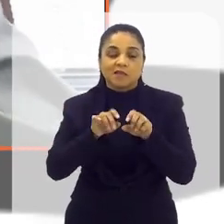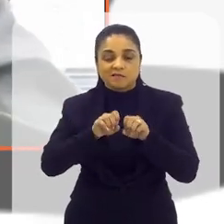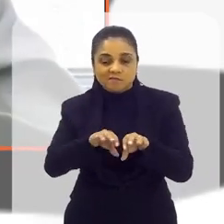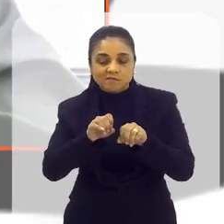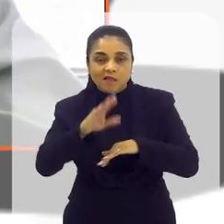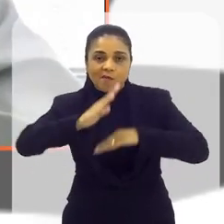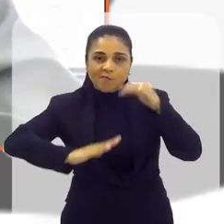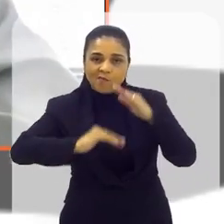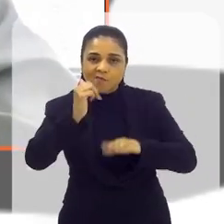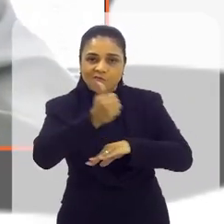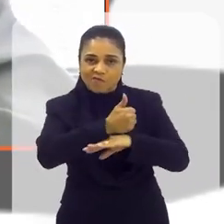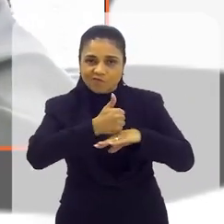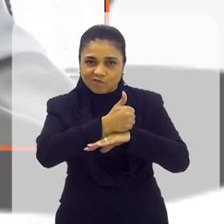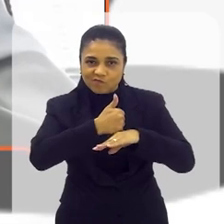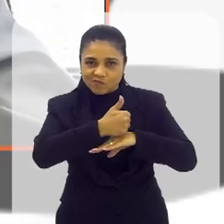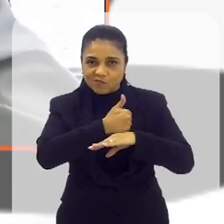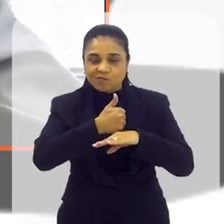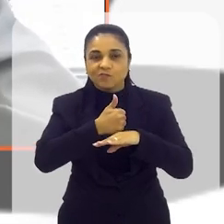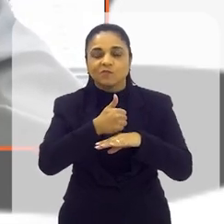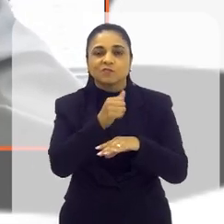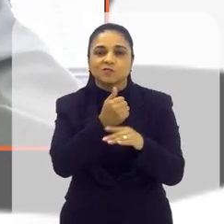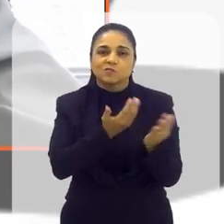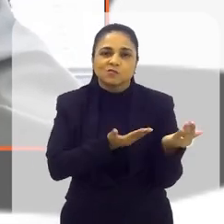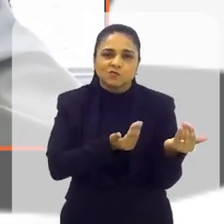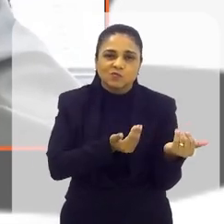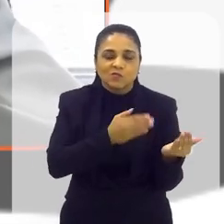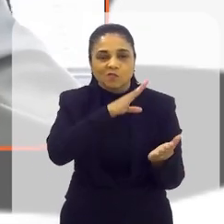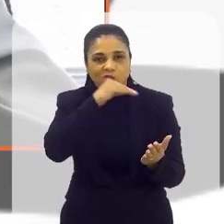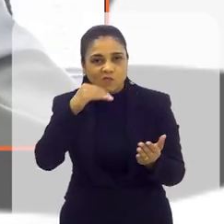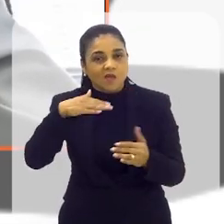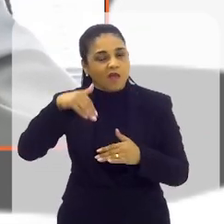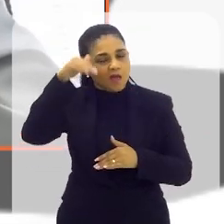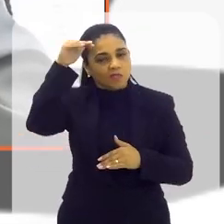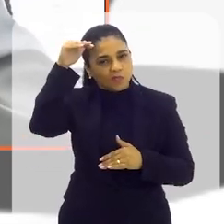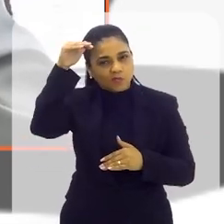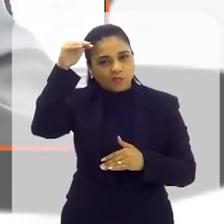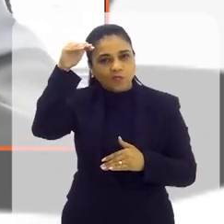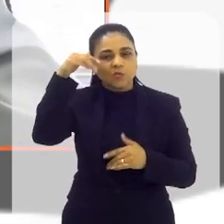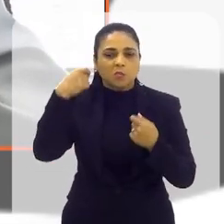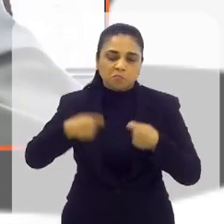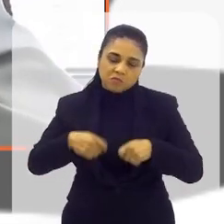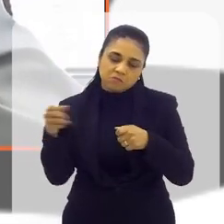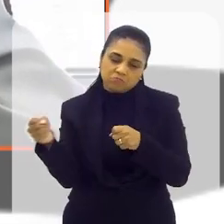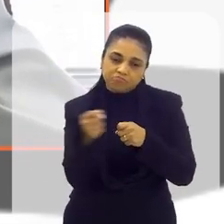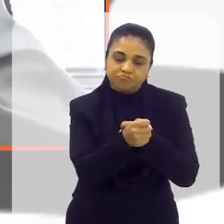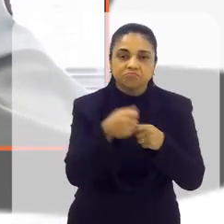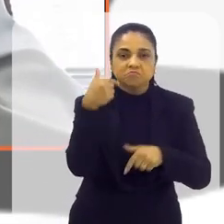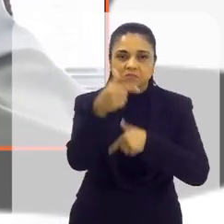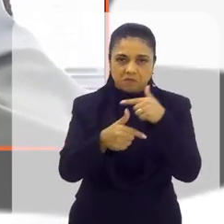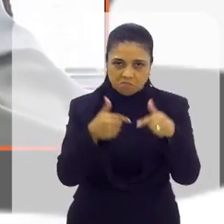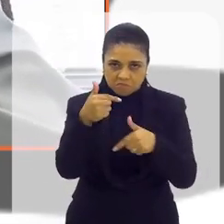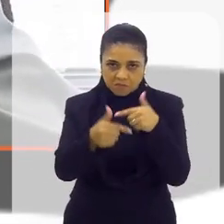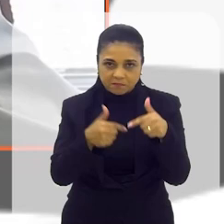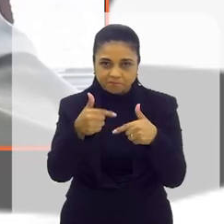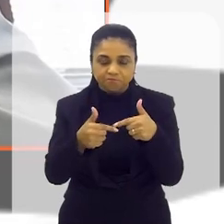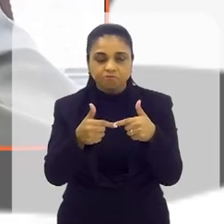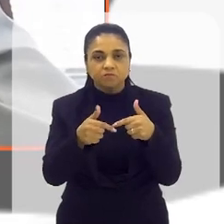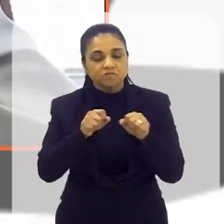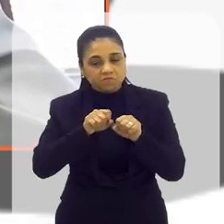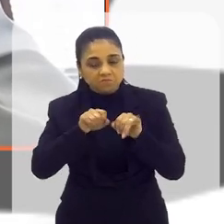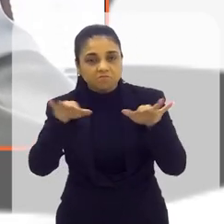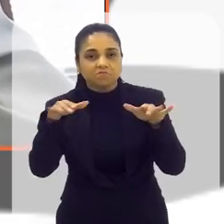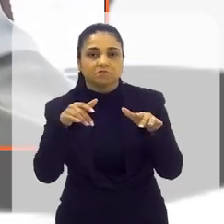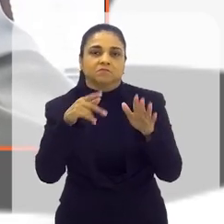profissão para os adolescentes e adultos que necessitam trabalhar. Então vai ser